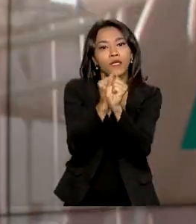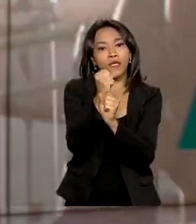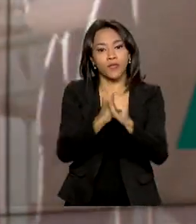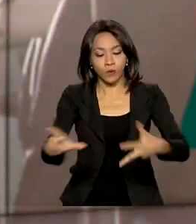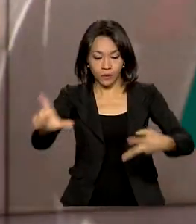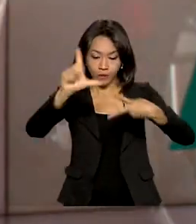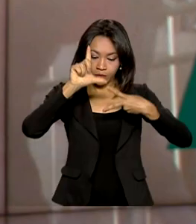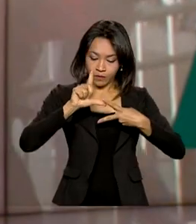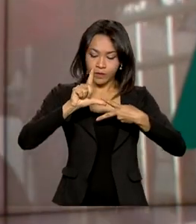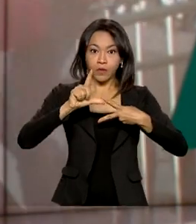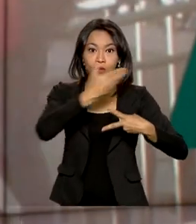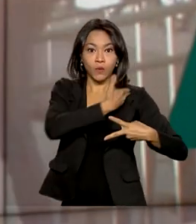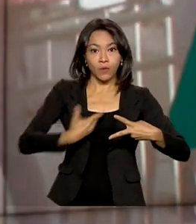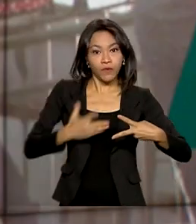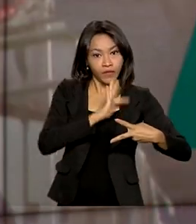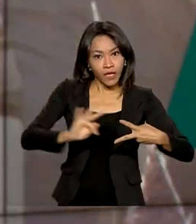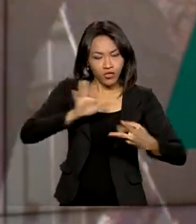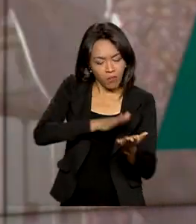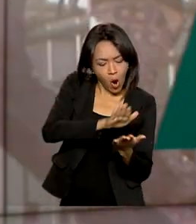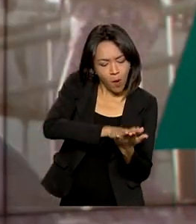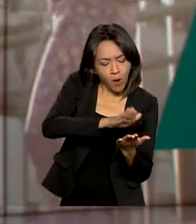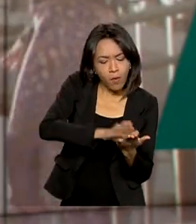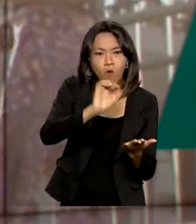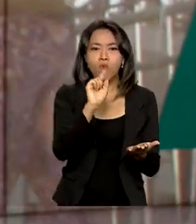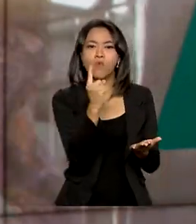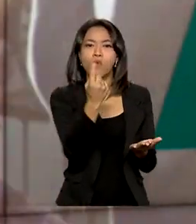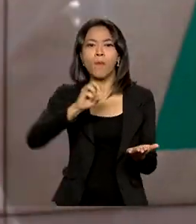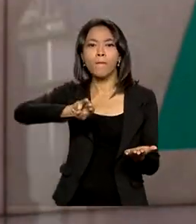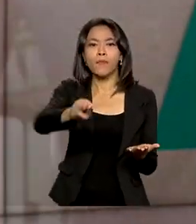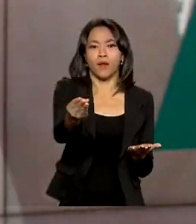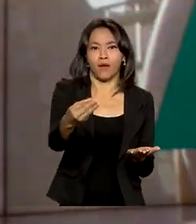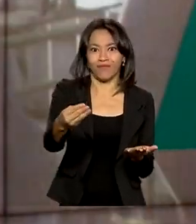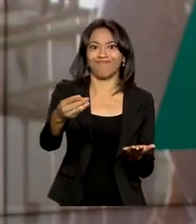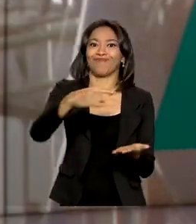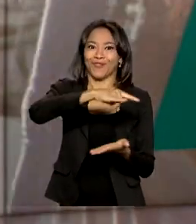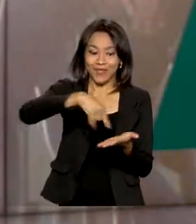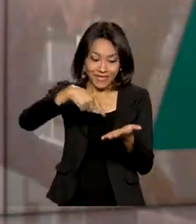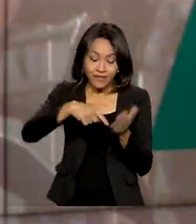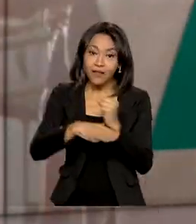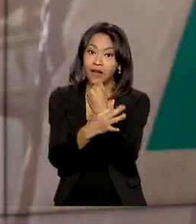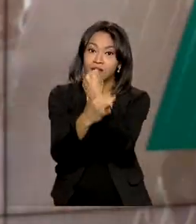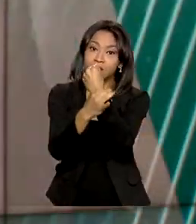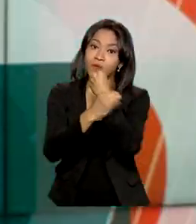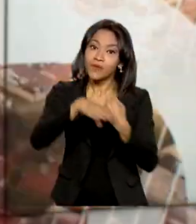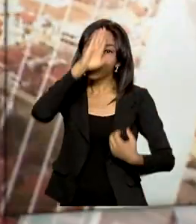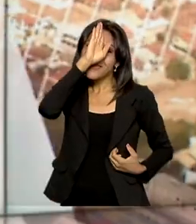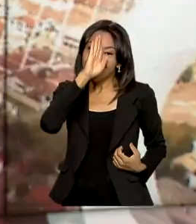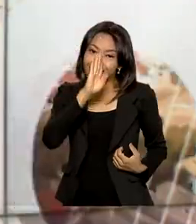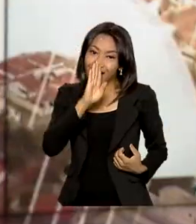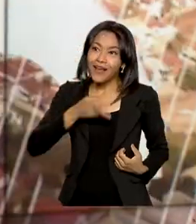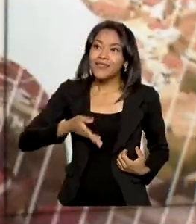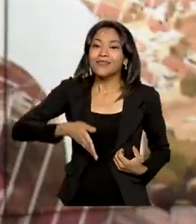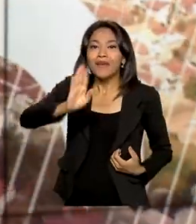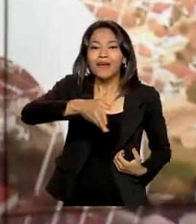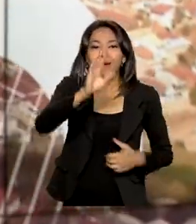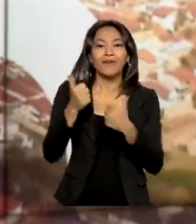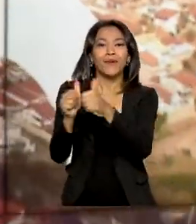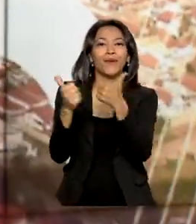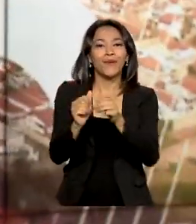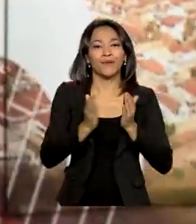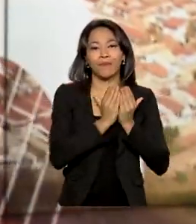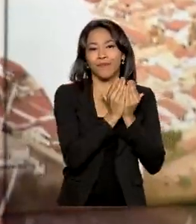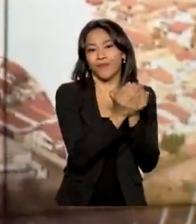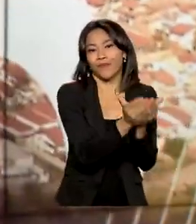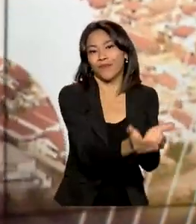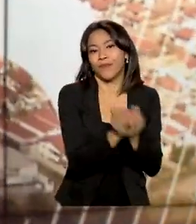já emitiu mais de um milhão de documentos. O programa garante a gratuidade nas passagens de ônibus, barco